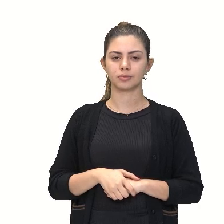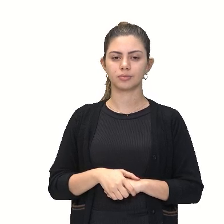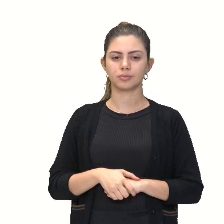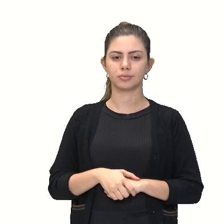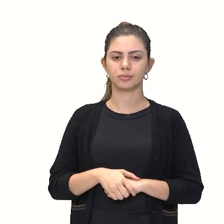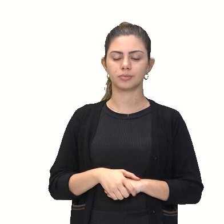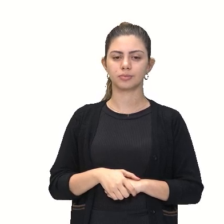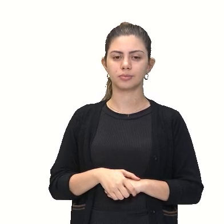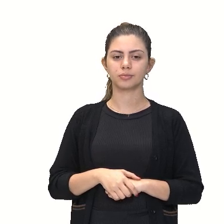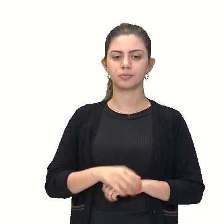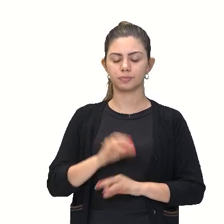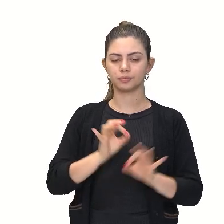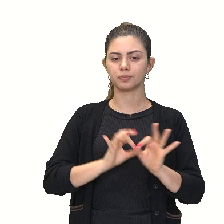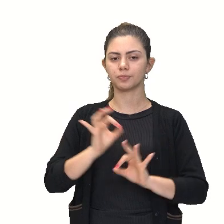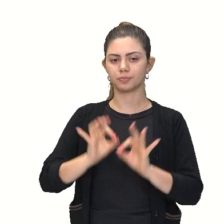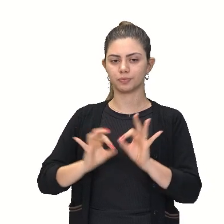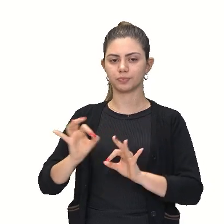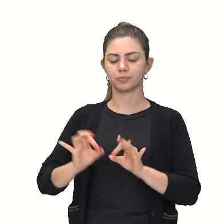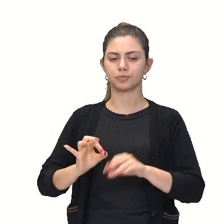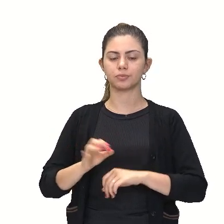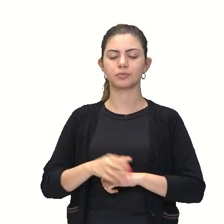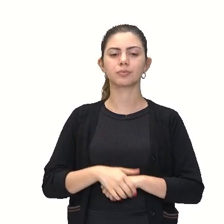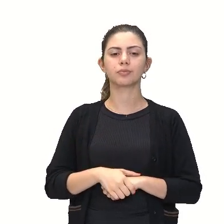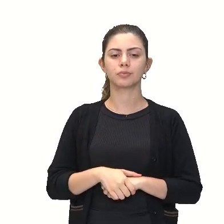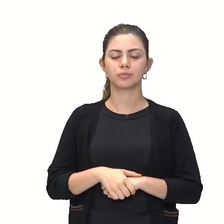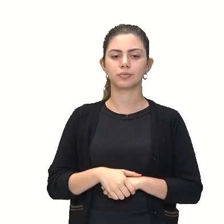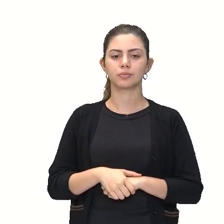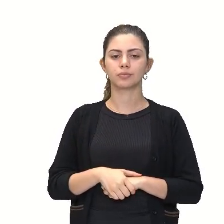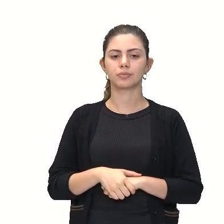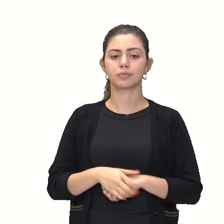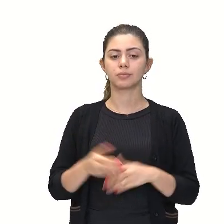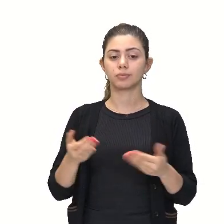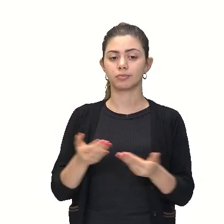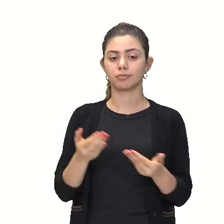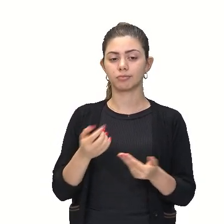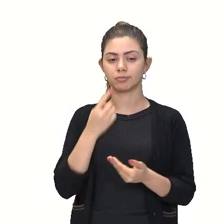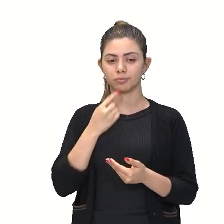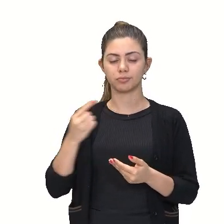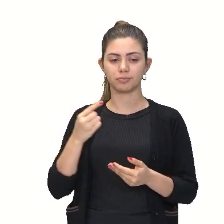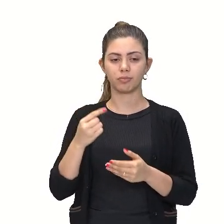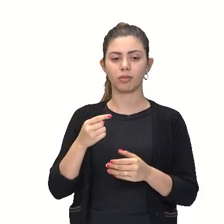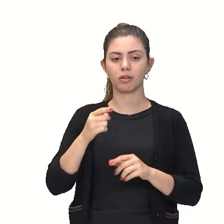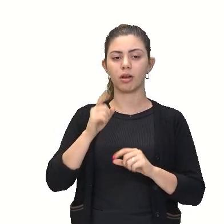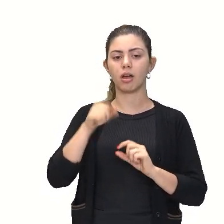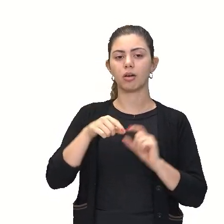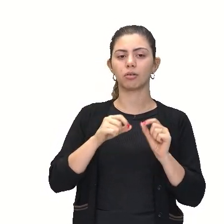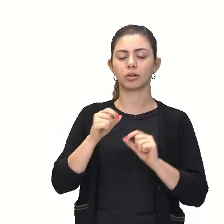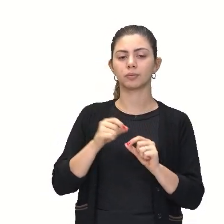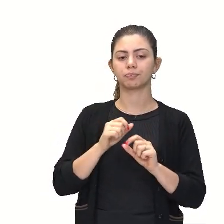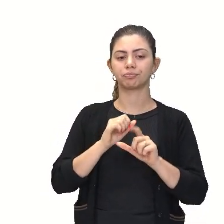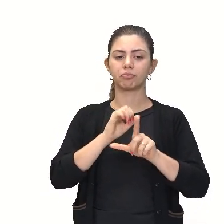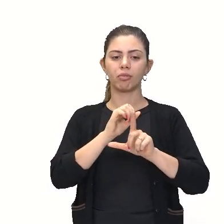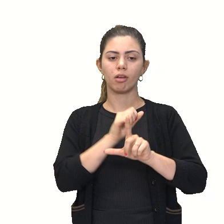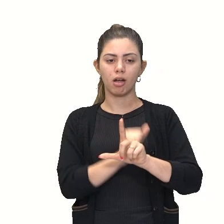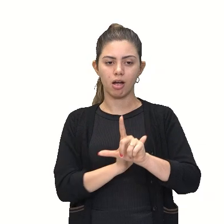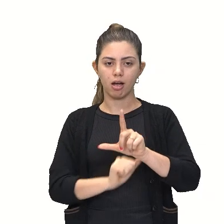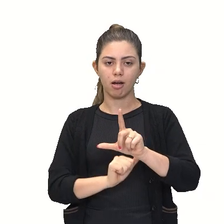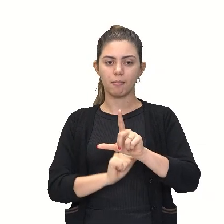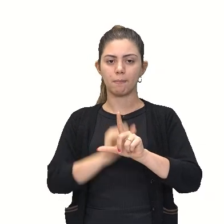já estava com as suas informações. Beleza. Então, agora eu vou colocar os seus vértices, ó. A, B,